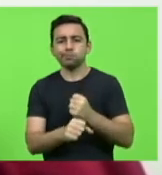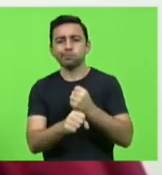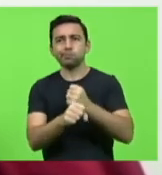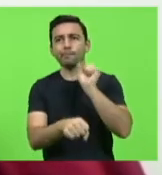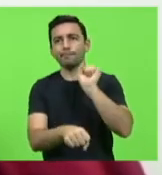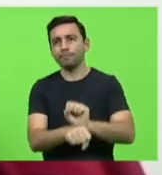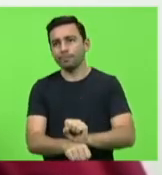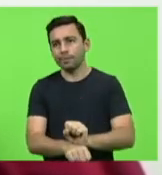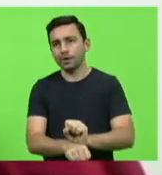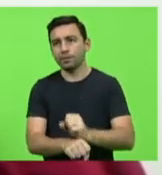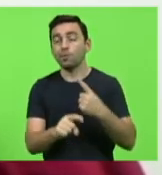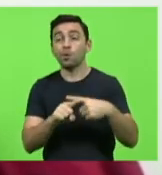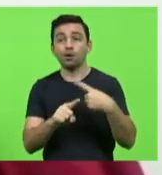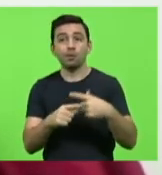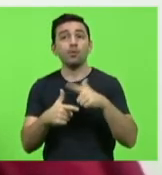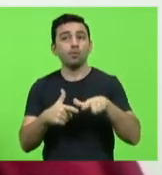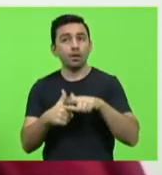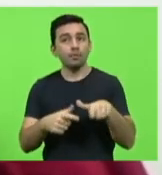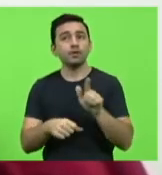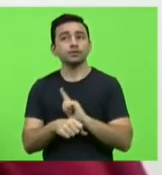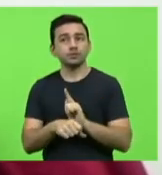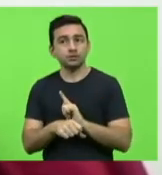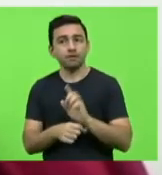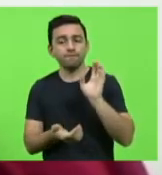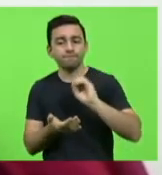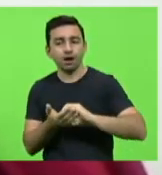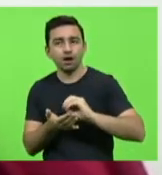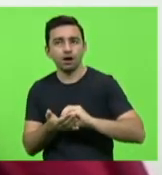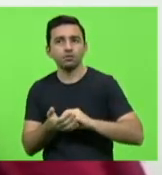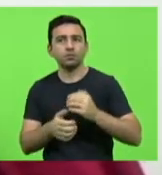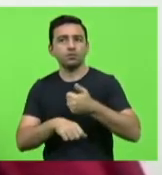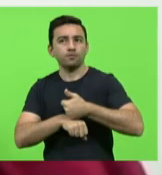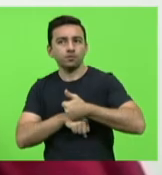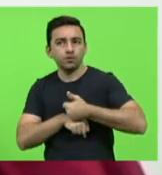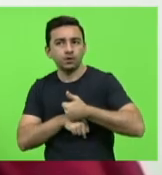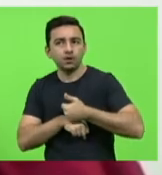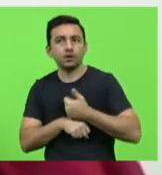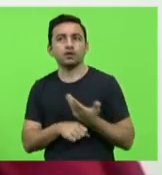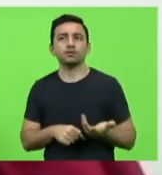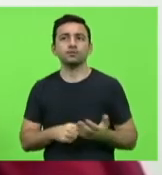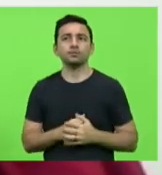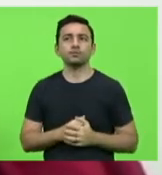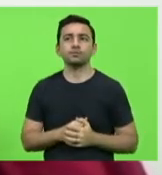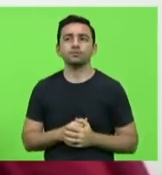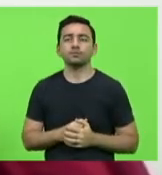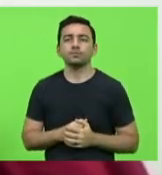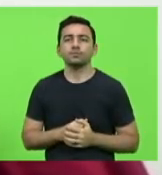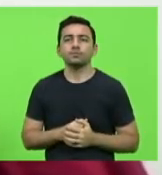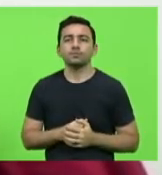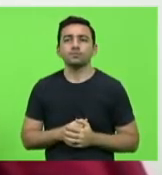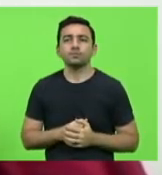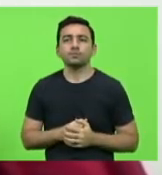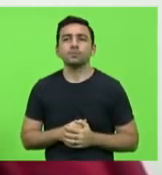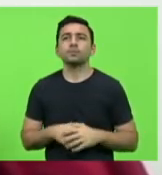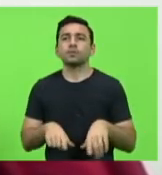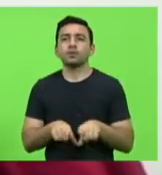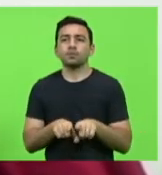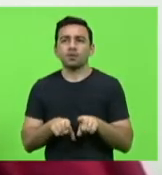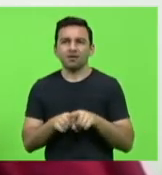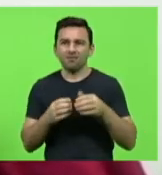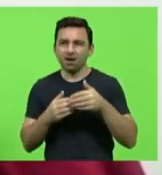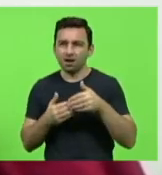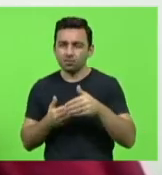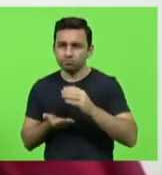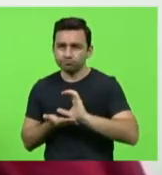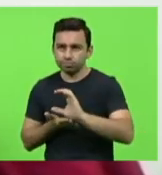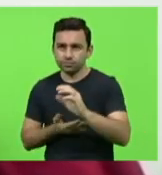problemas de gestão como falta de profissionais na Secretaria de Estado da Educação Investir 25% do que